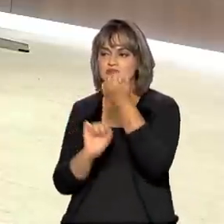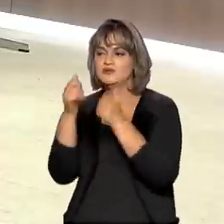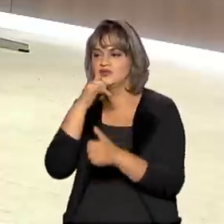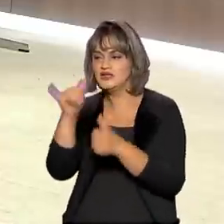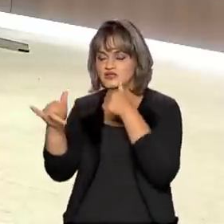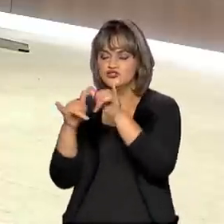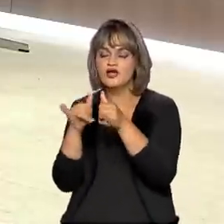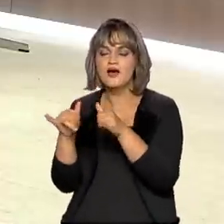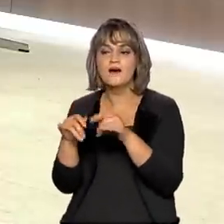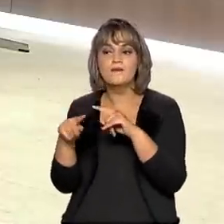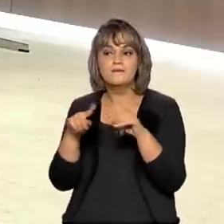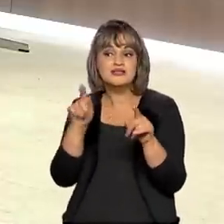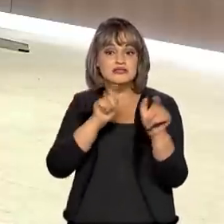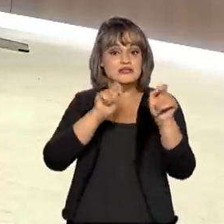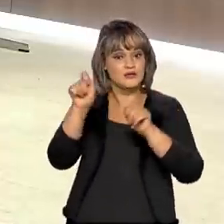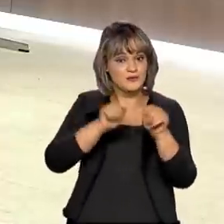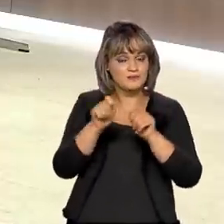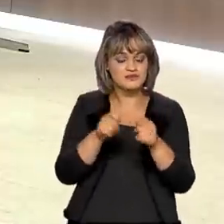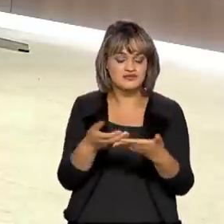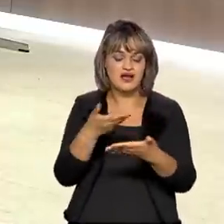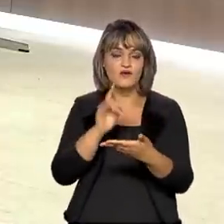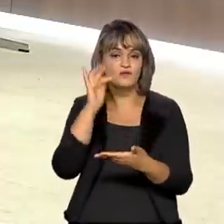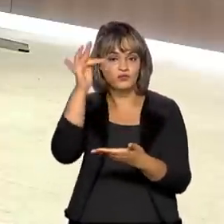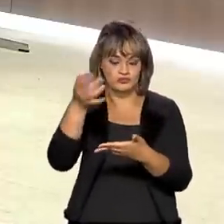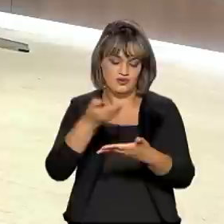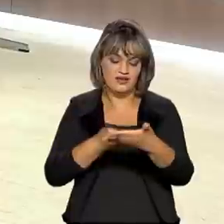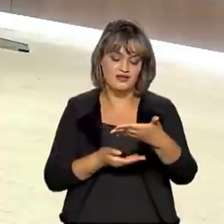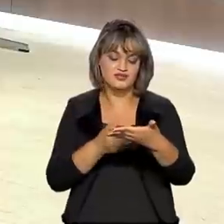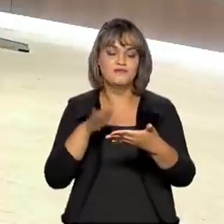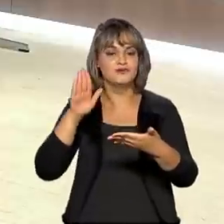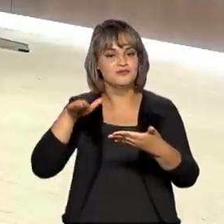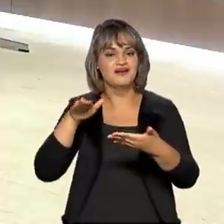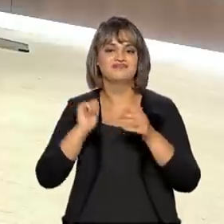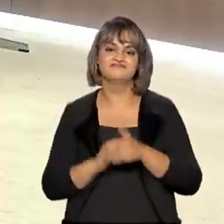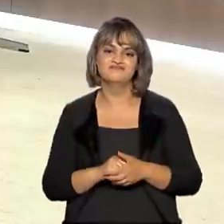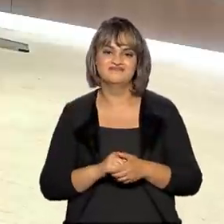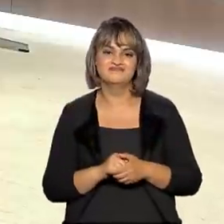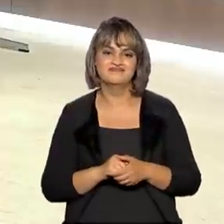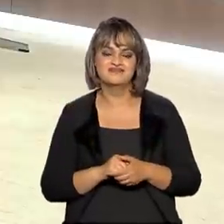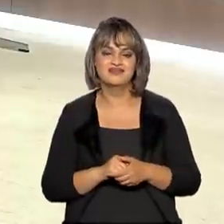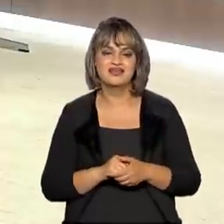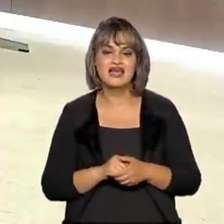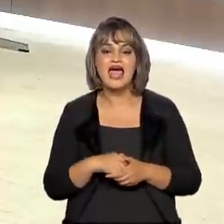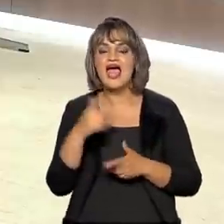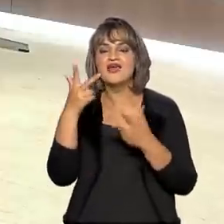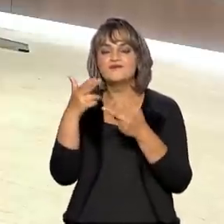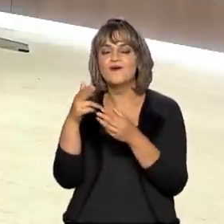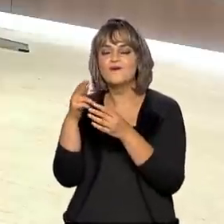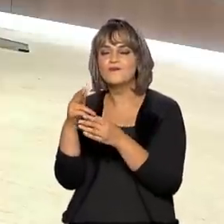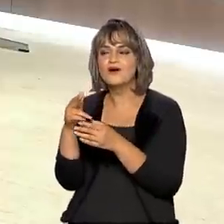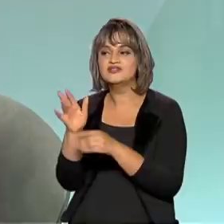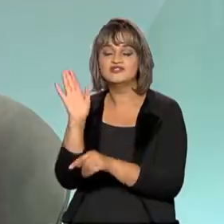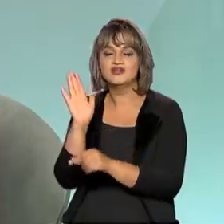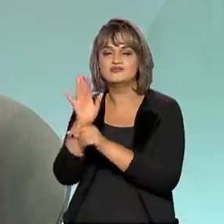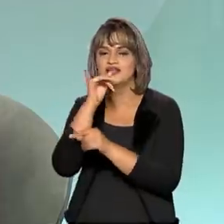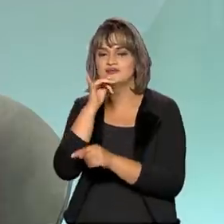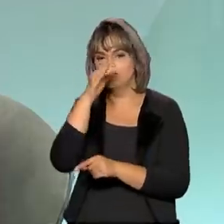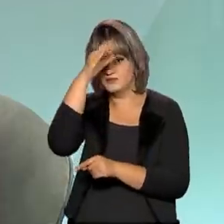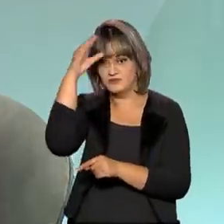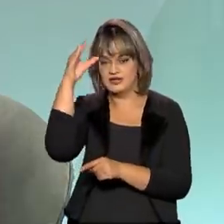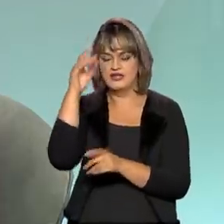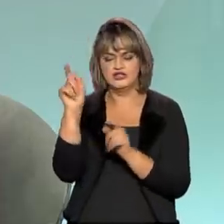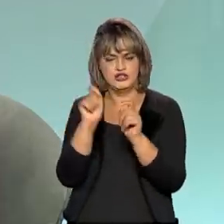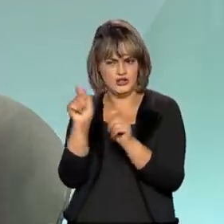estimulamos, com esse programa de redução voluntária do consumo, estamos dando um bônus para os consumidores. Esse